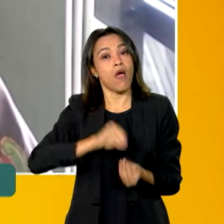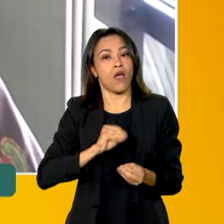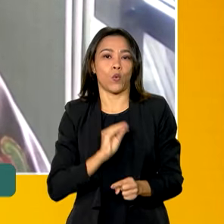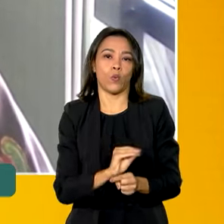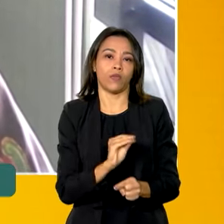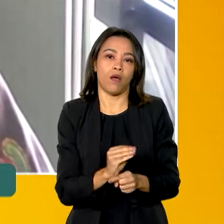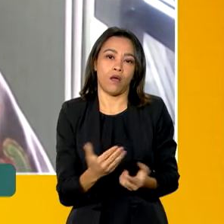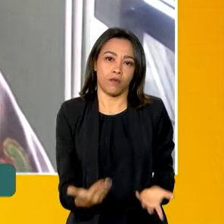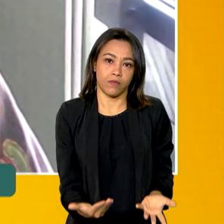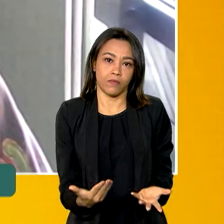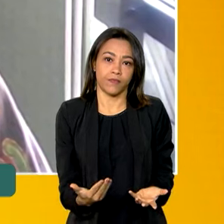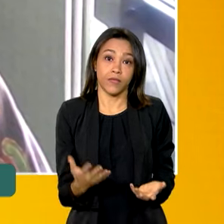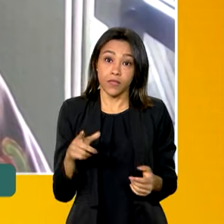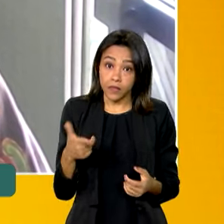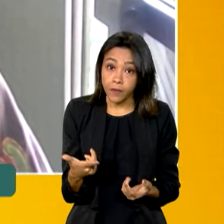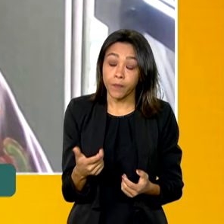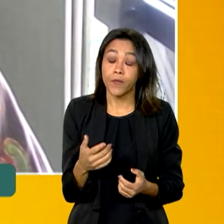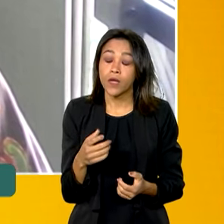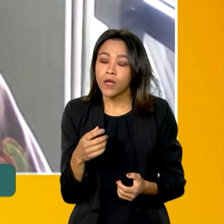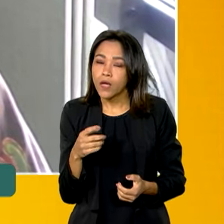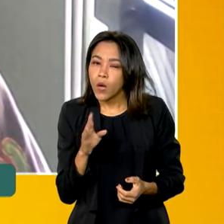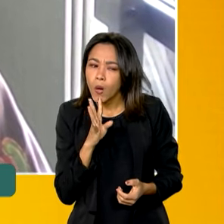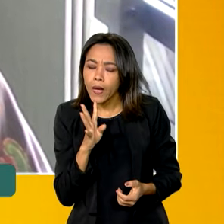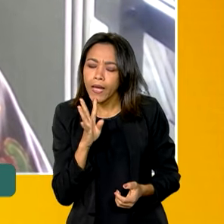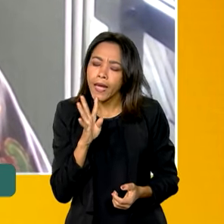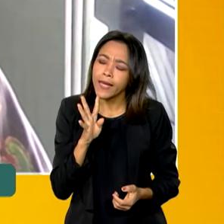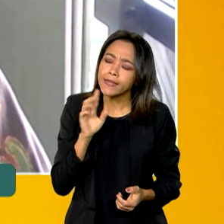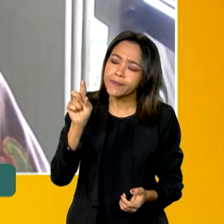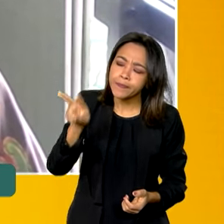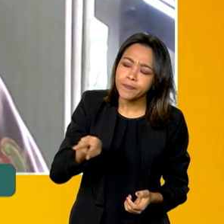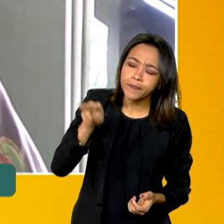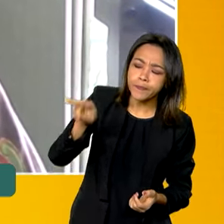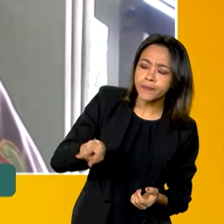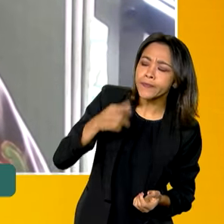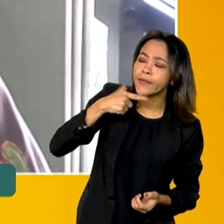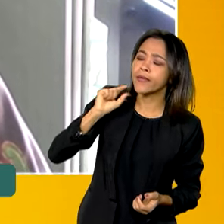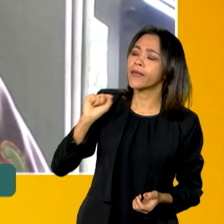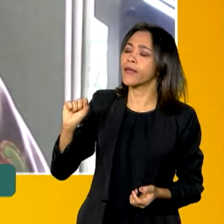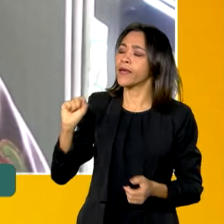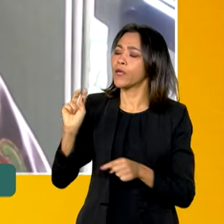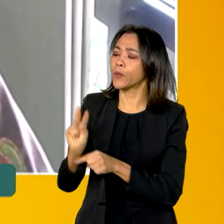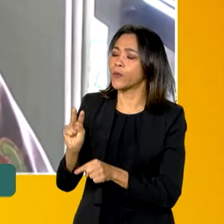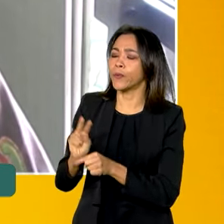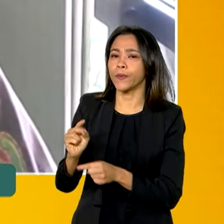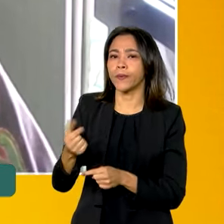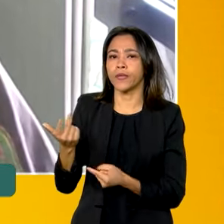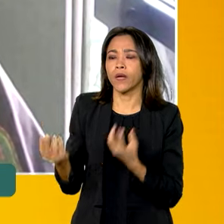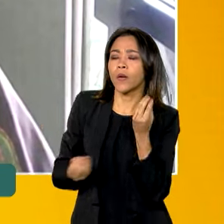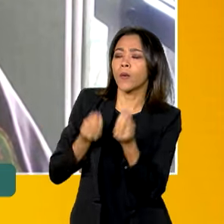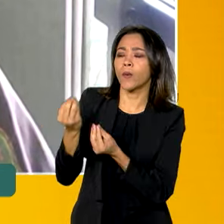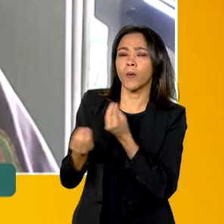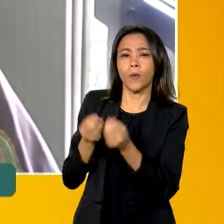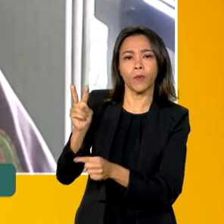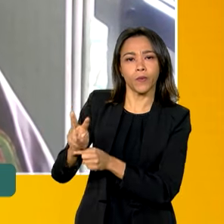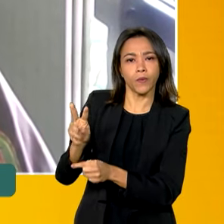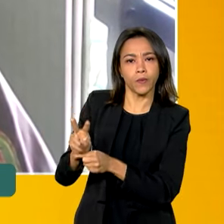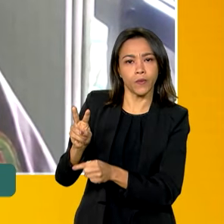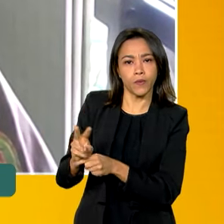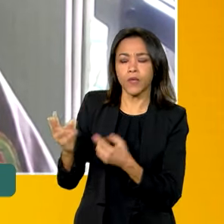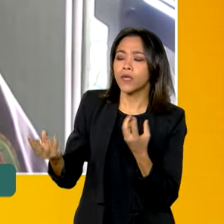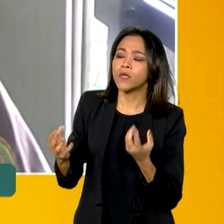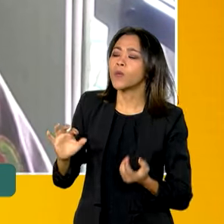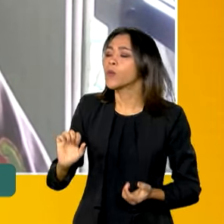Então, no momento que a gente conhece quem cuida, como cuida, quais as condições, quais os